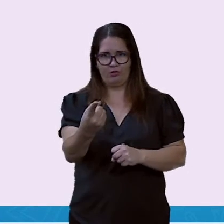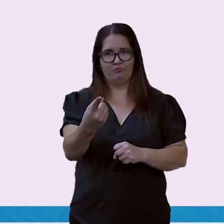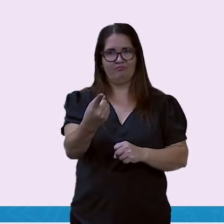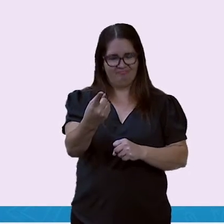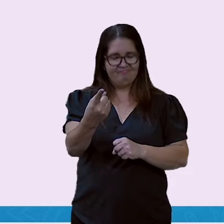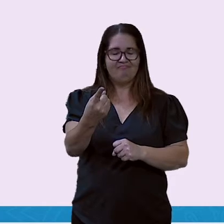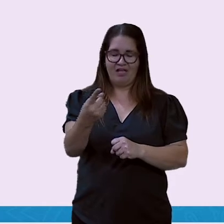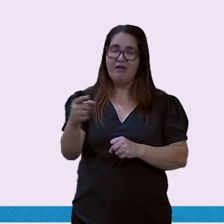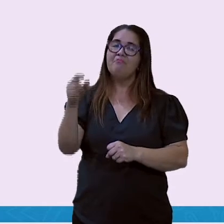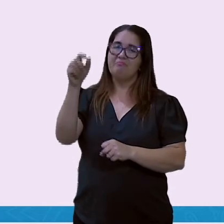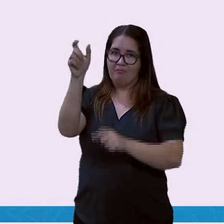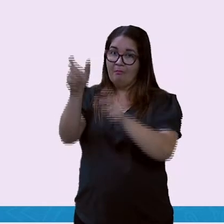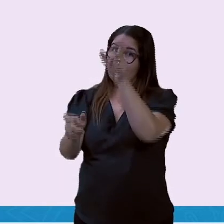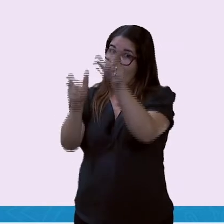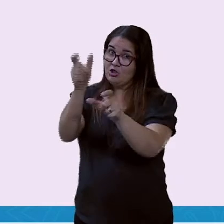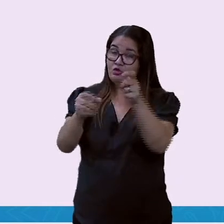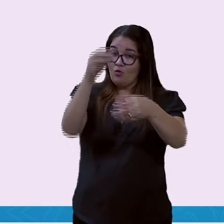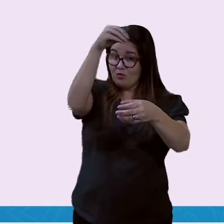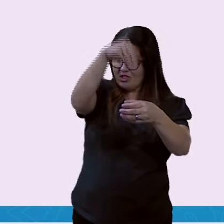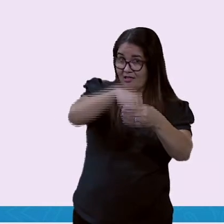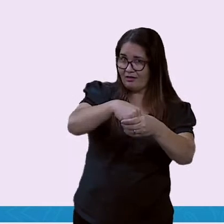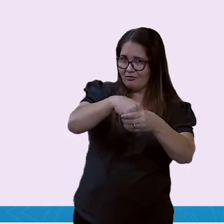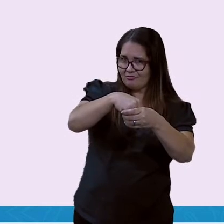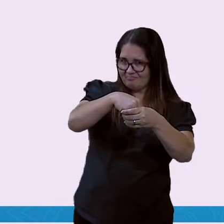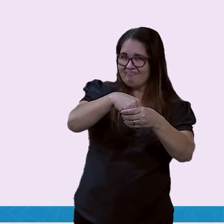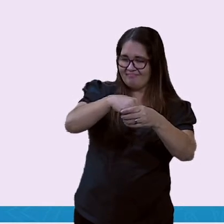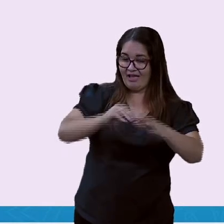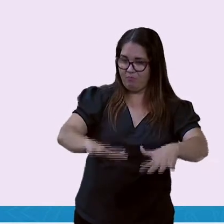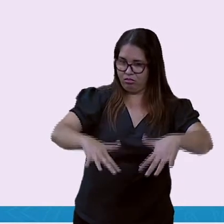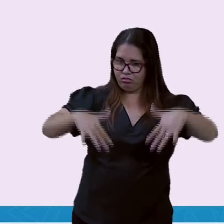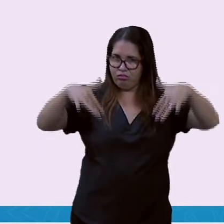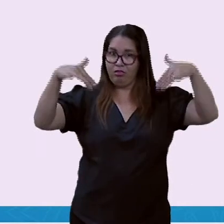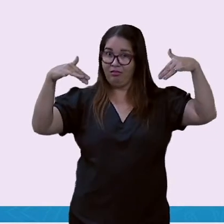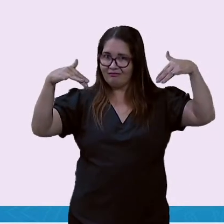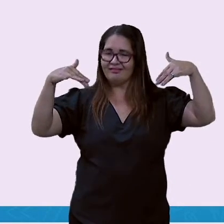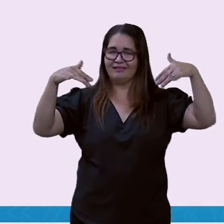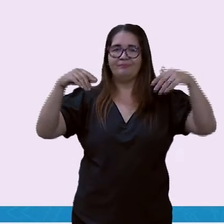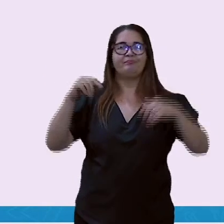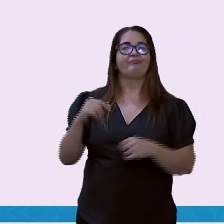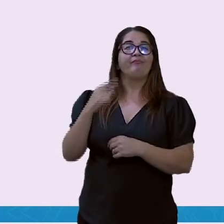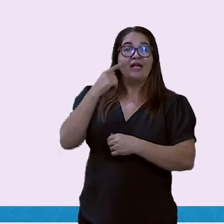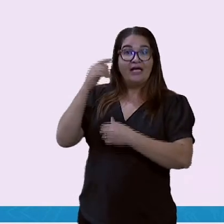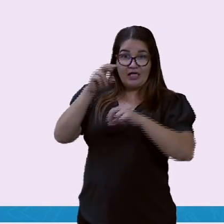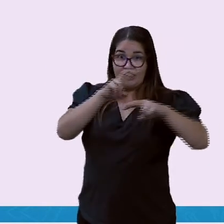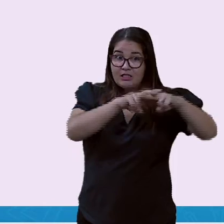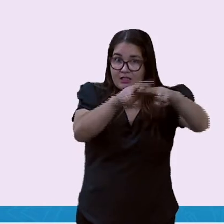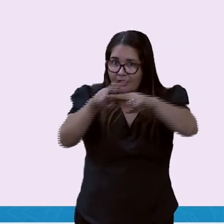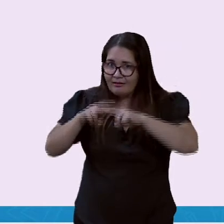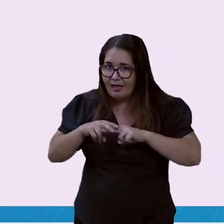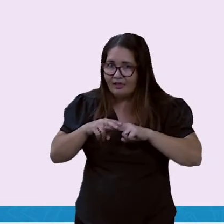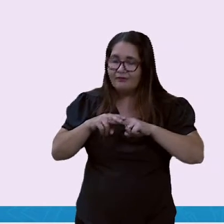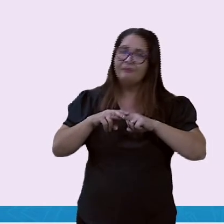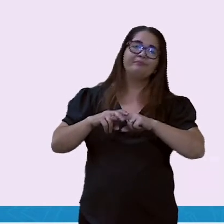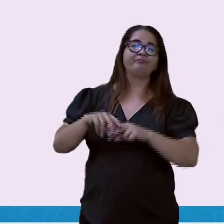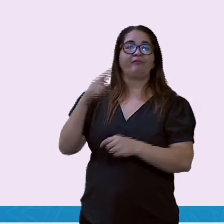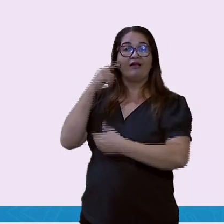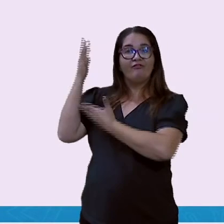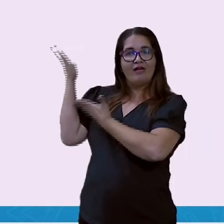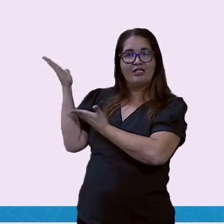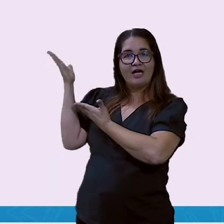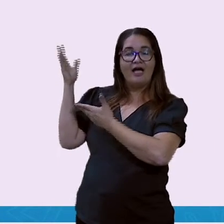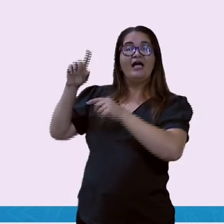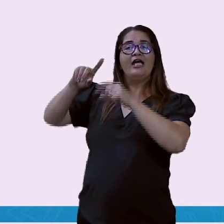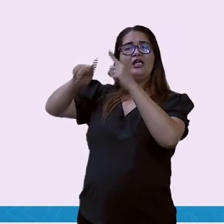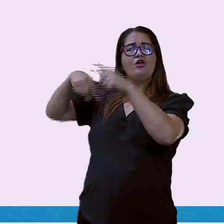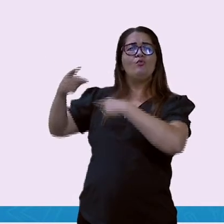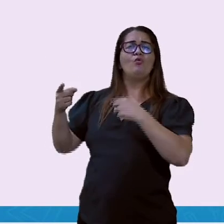Até 44 mil espectadores. Temos em Brasília o estádio mais famoso, um dos, né, mais